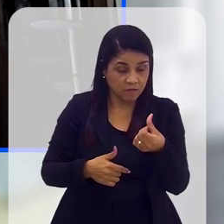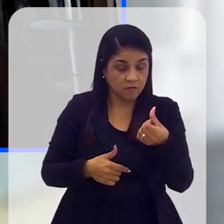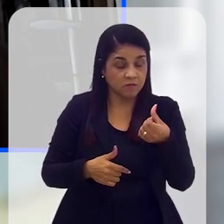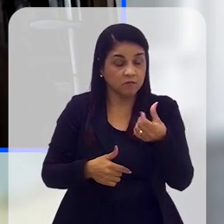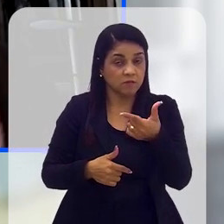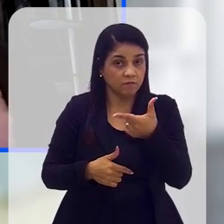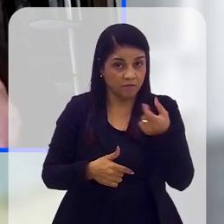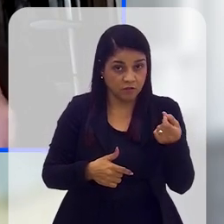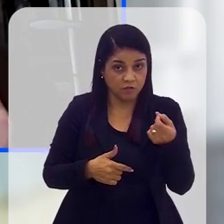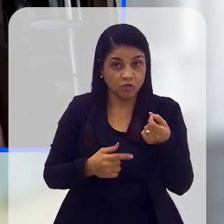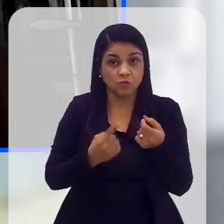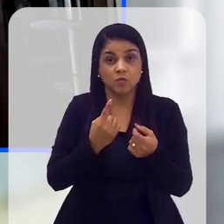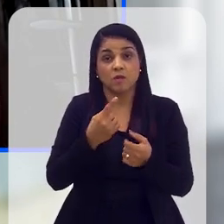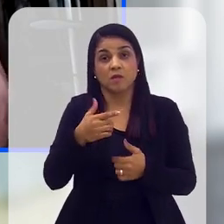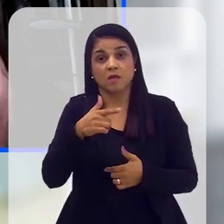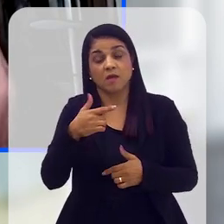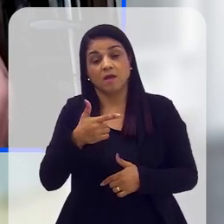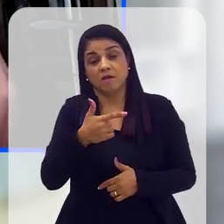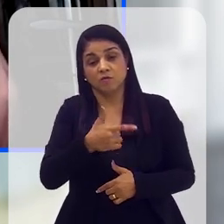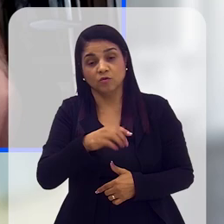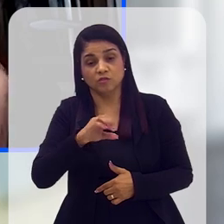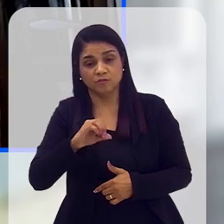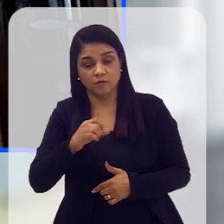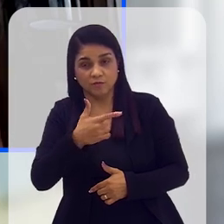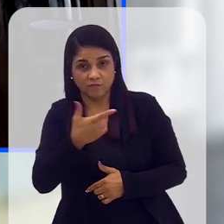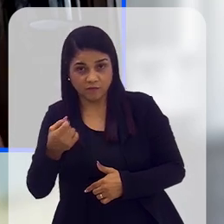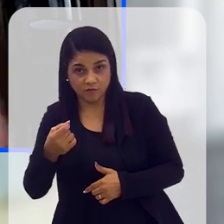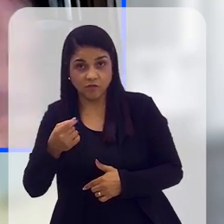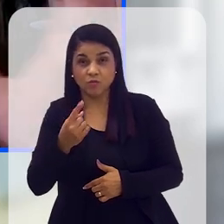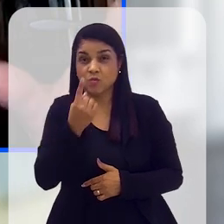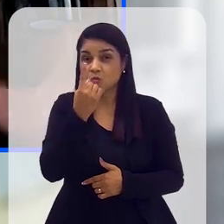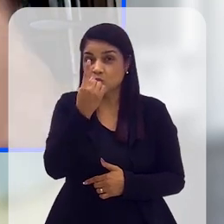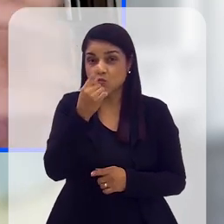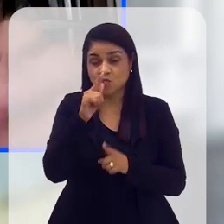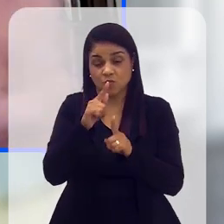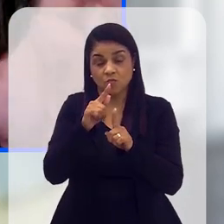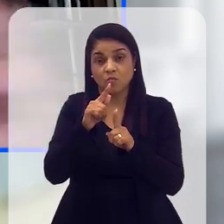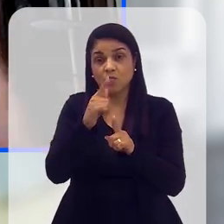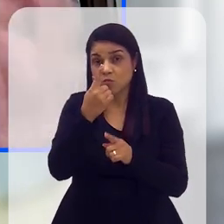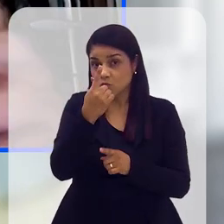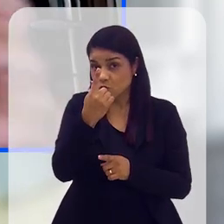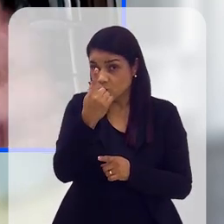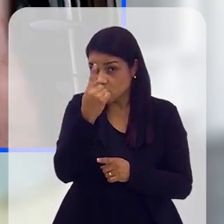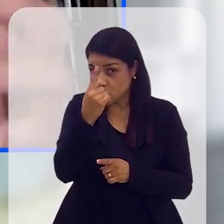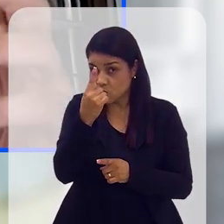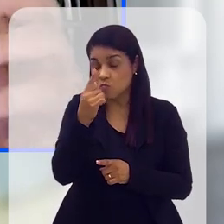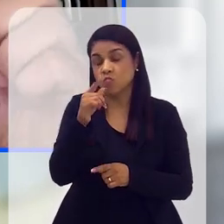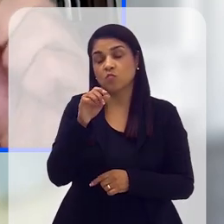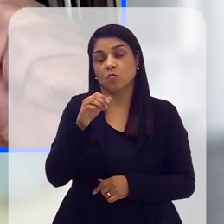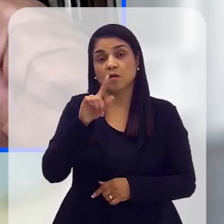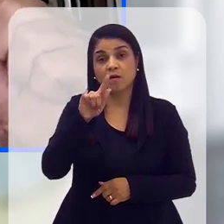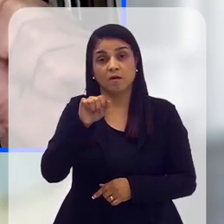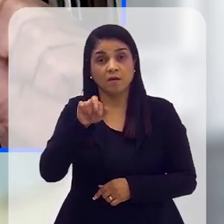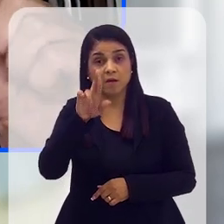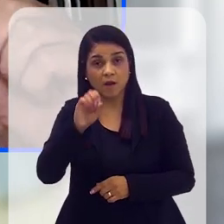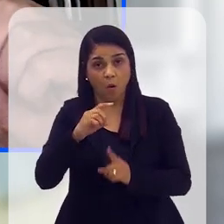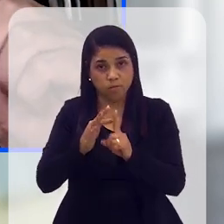quase um século, houve um aumento de um grau. Na temperatura média superficial global, sempre média, né?